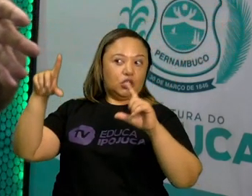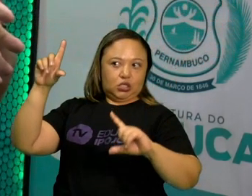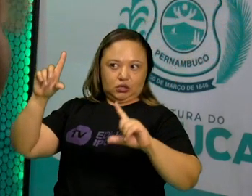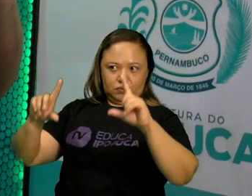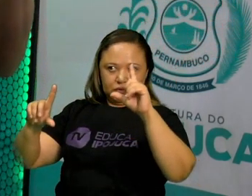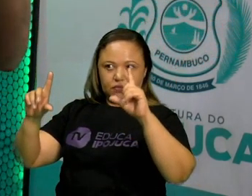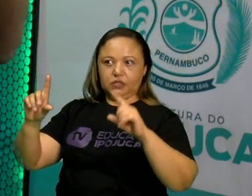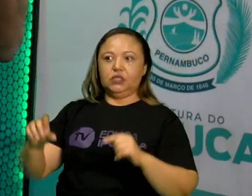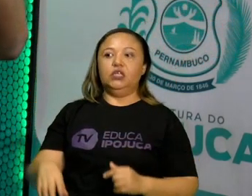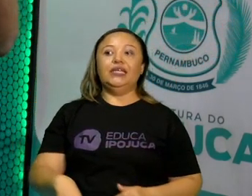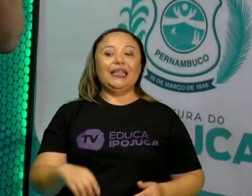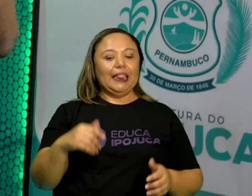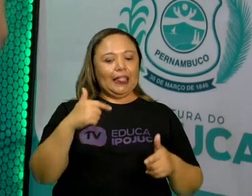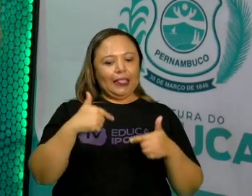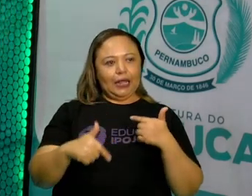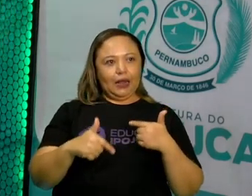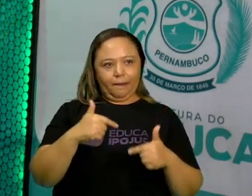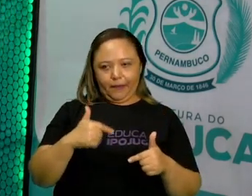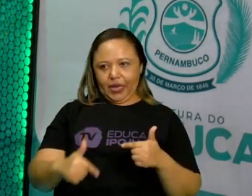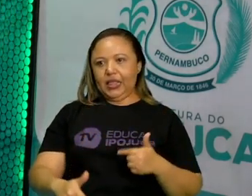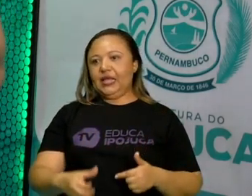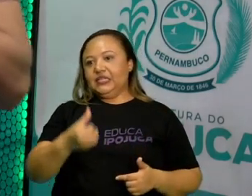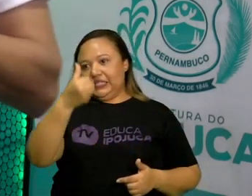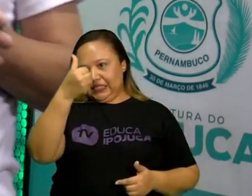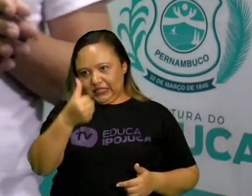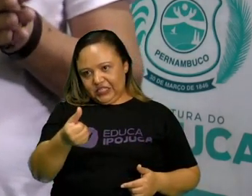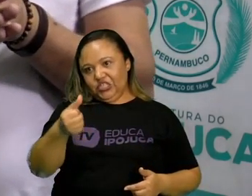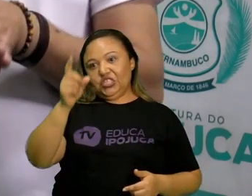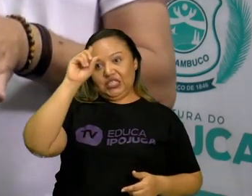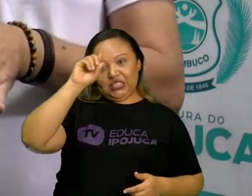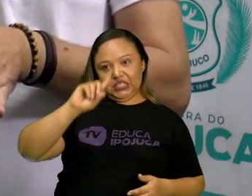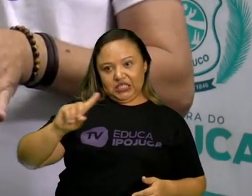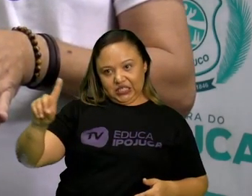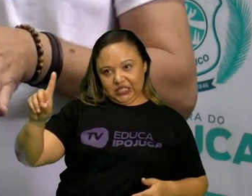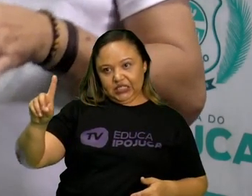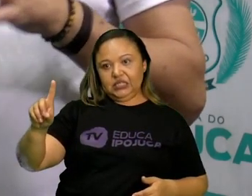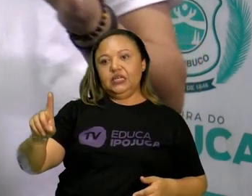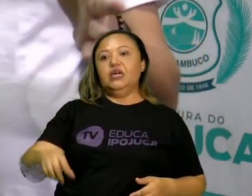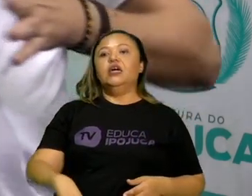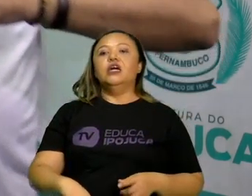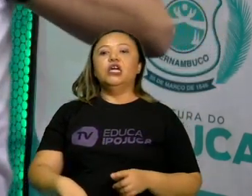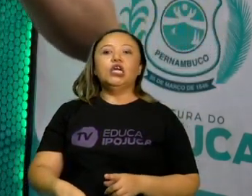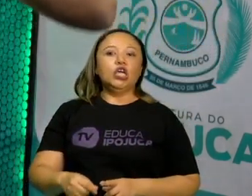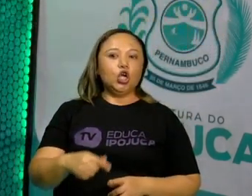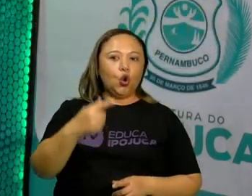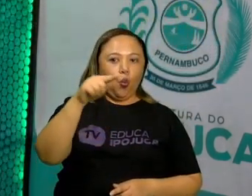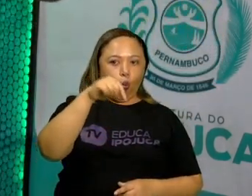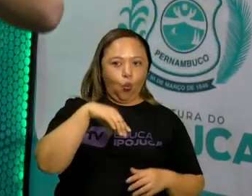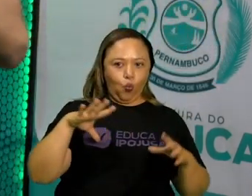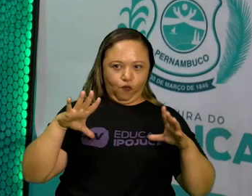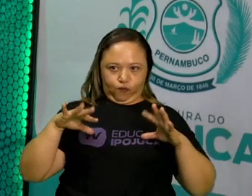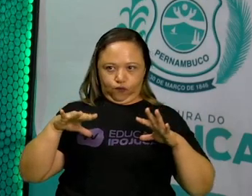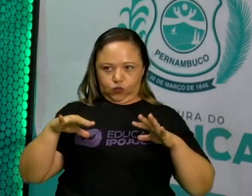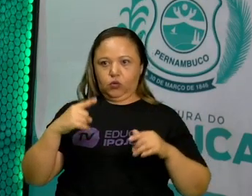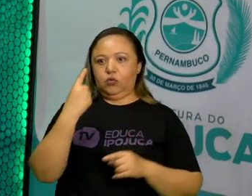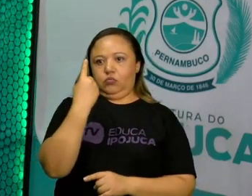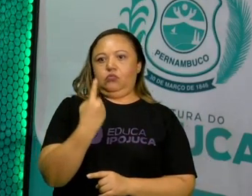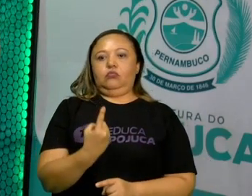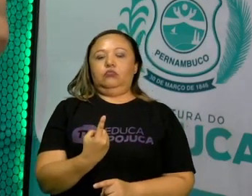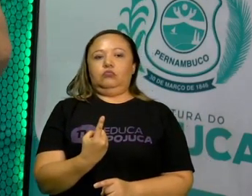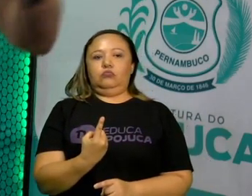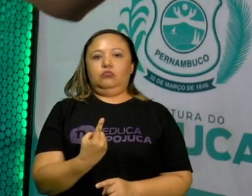1. E está tendo uma briga aí dos sindicatos de você trabalhar 5 dias e folgar 2. Mas, está se vendo isso aí ainda.